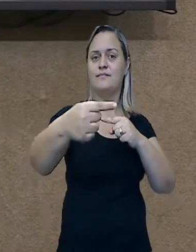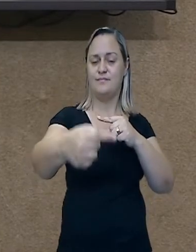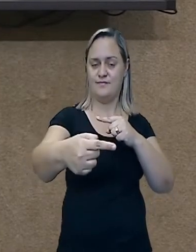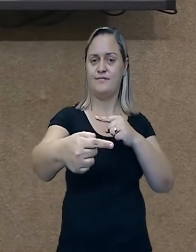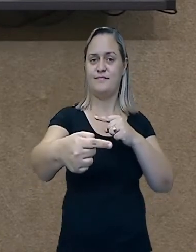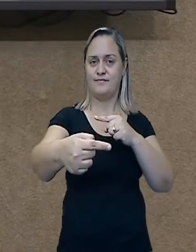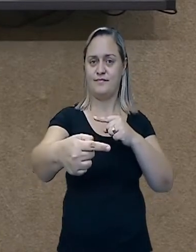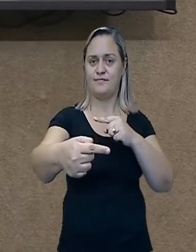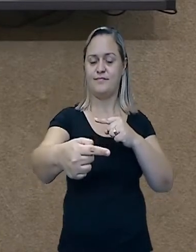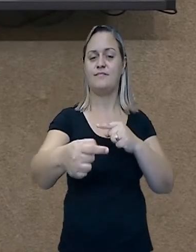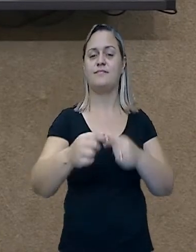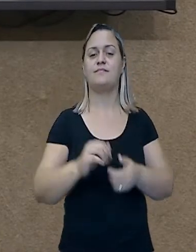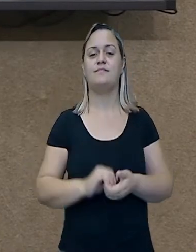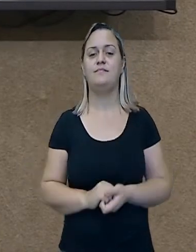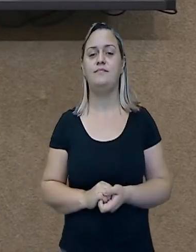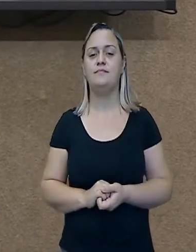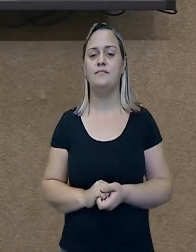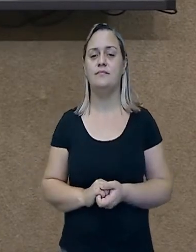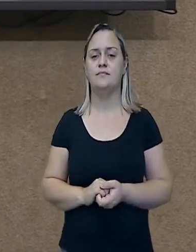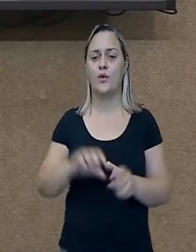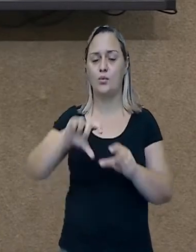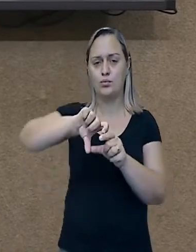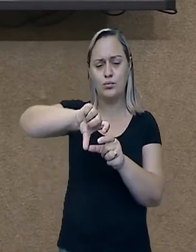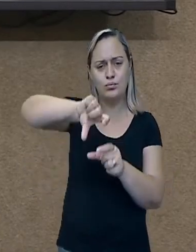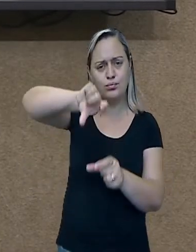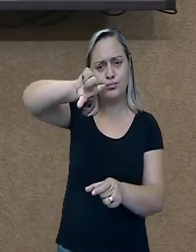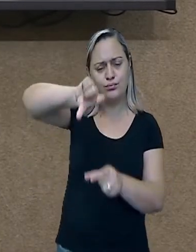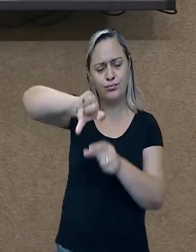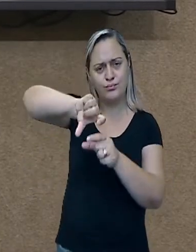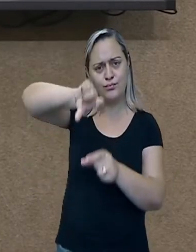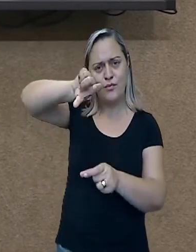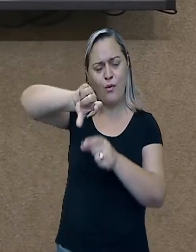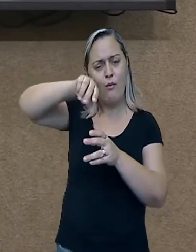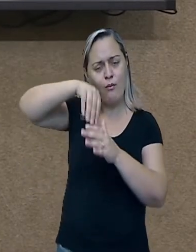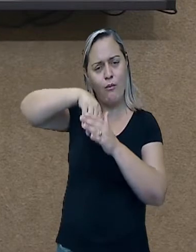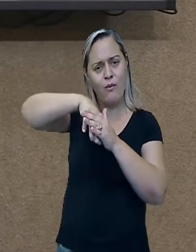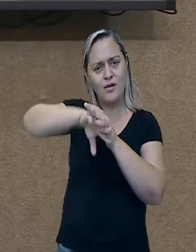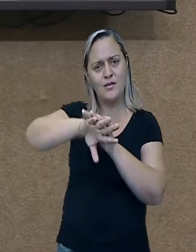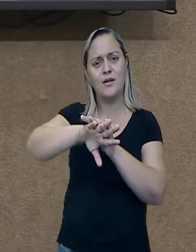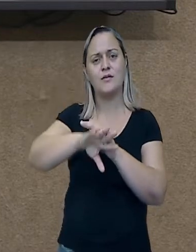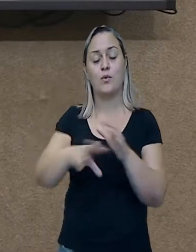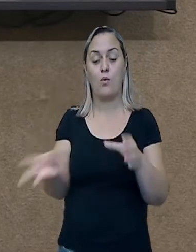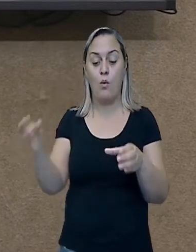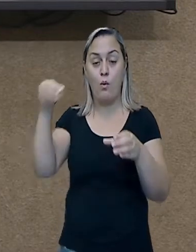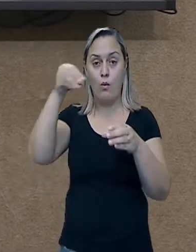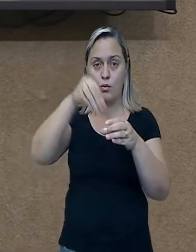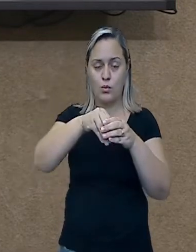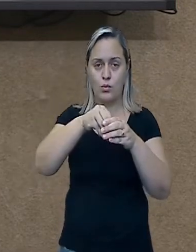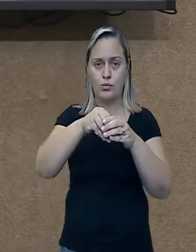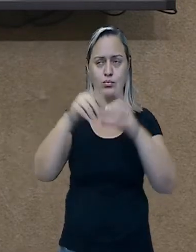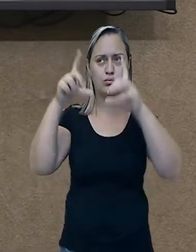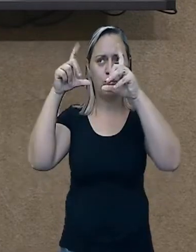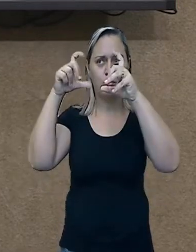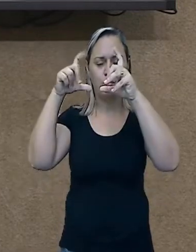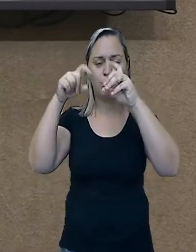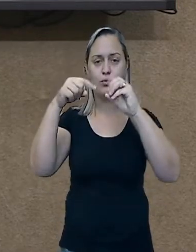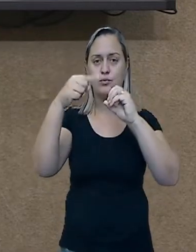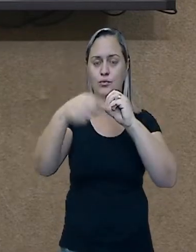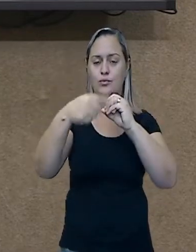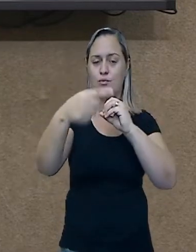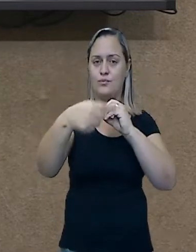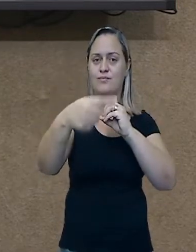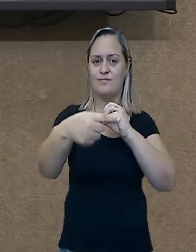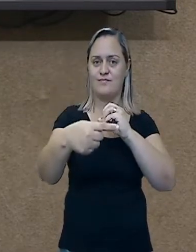Viu? Ele vem nessa caixinha todo enroladinho. E depois ele vai enrolando do lado de cá. Olha! Interessante, né?